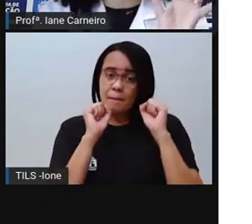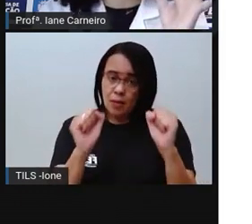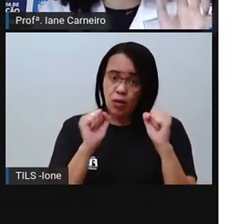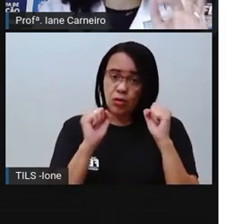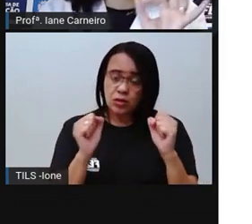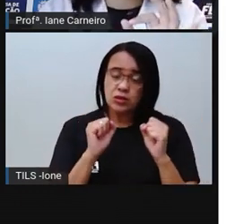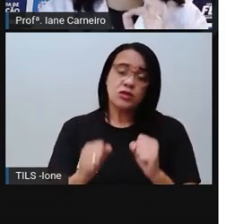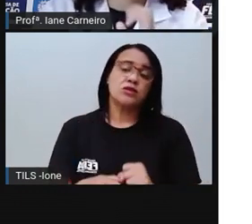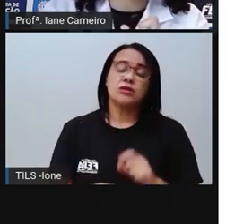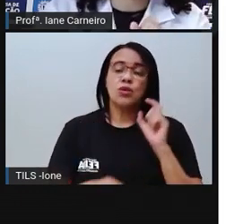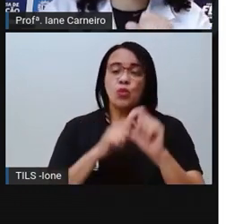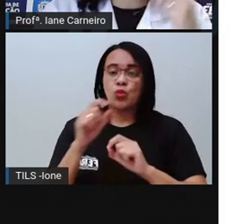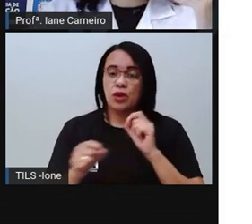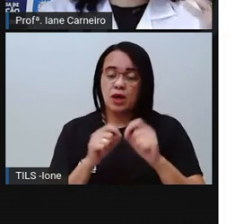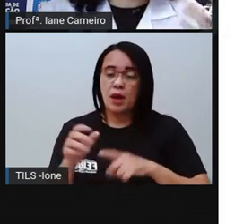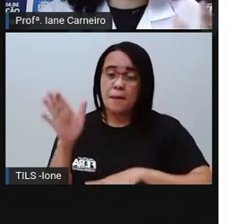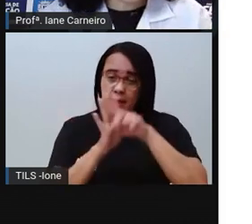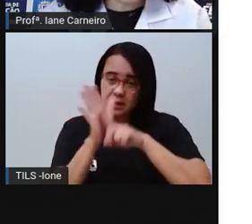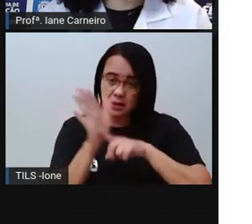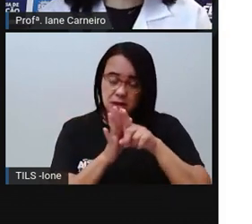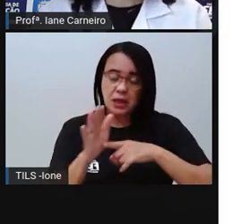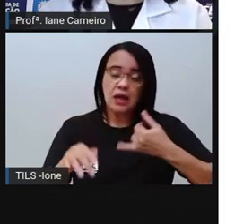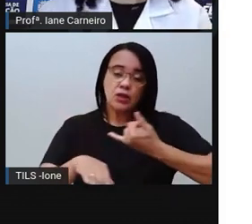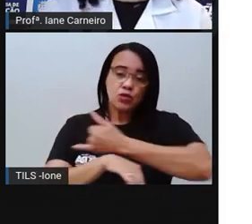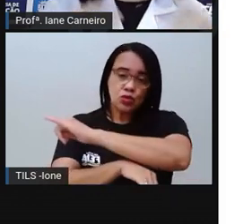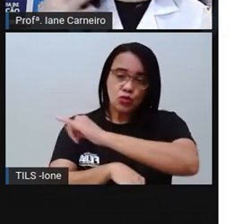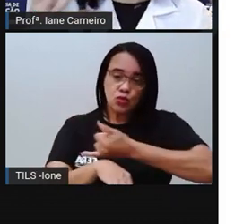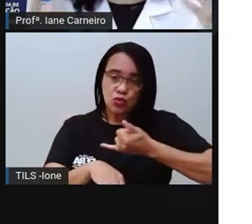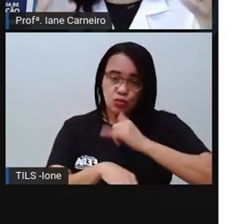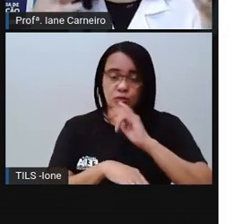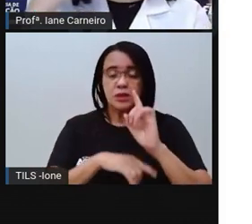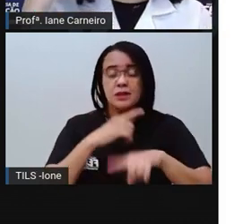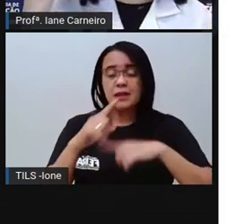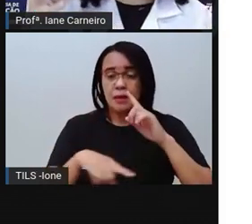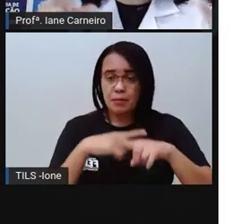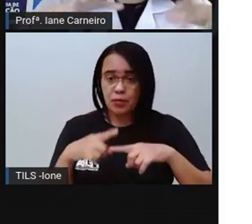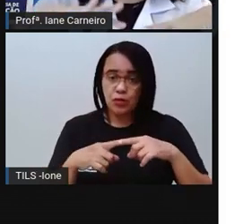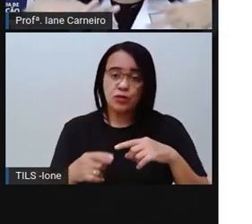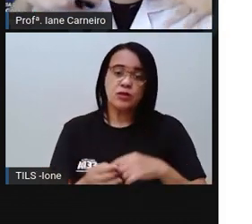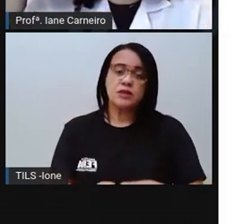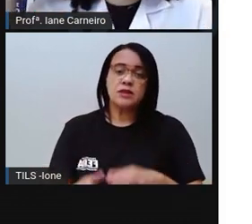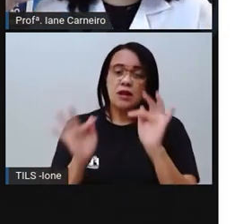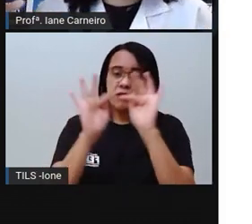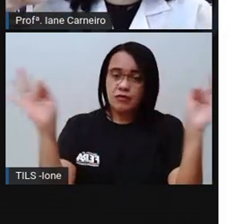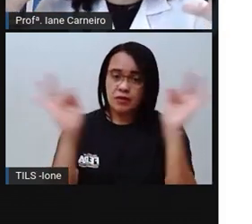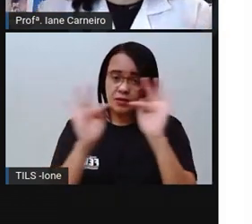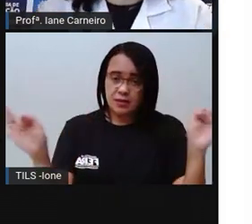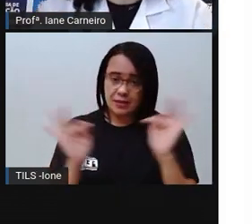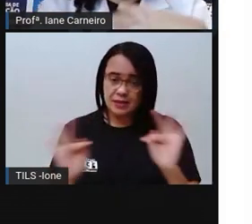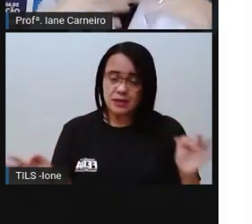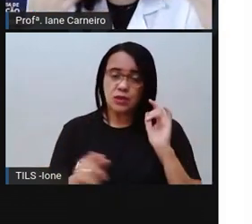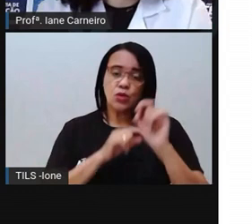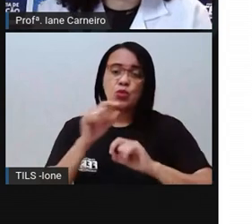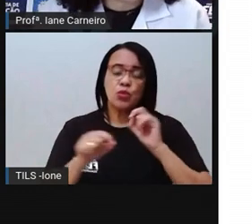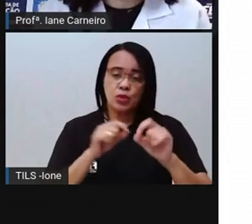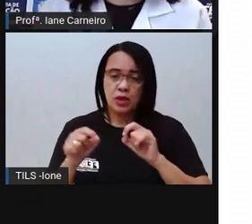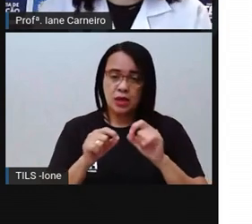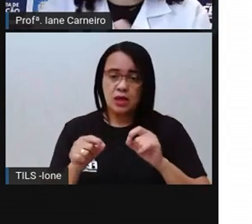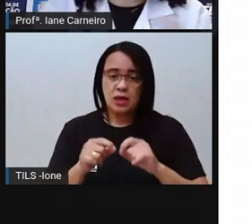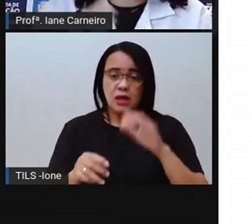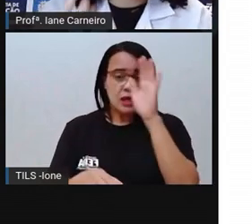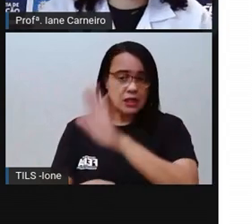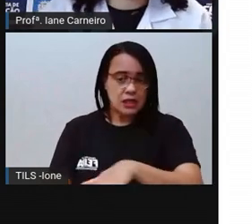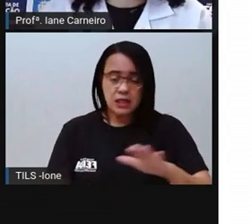É o nome assim, criança não trabalha. É uma música bem legal, né, que fala que criança não trabalha e fala de coisas que criança ama,